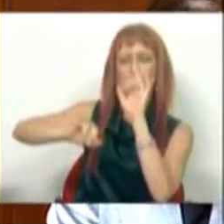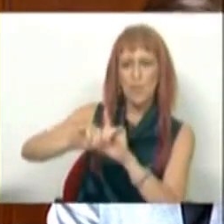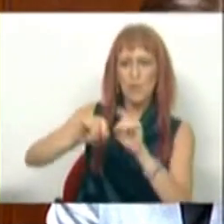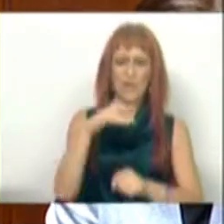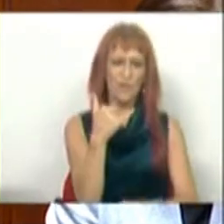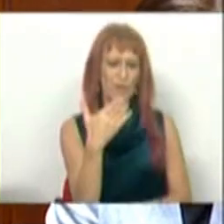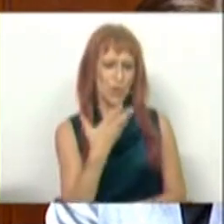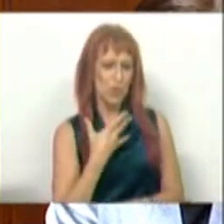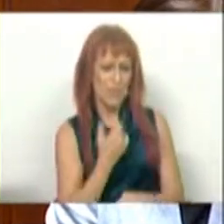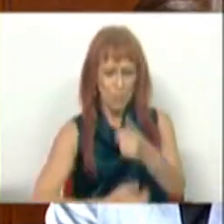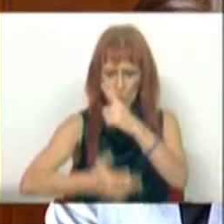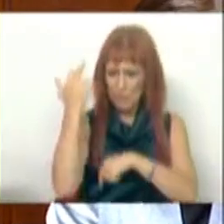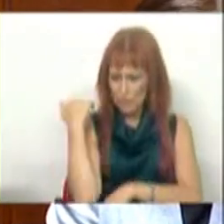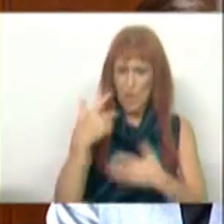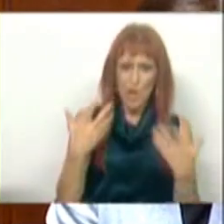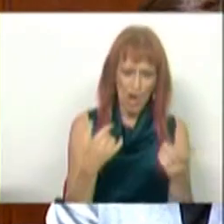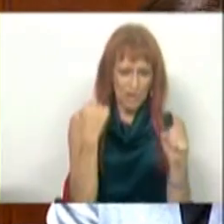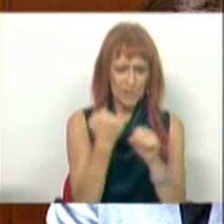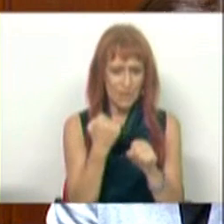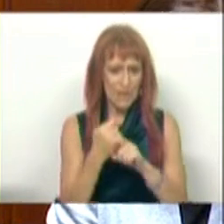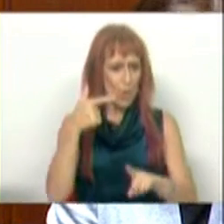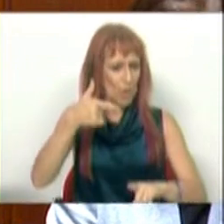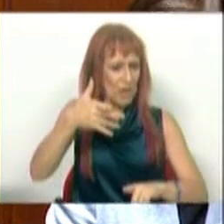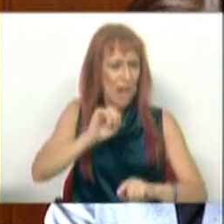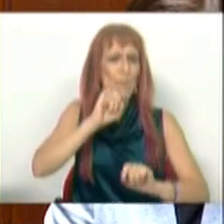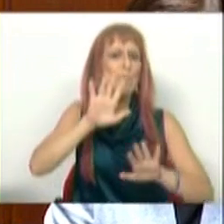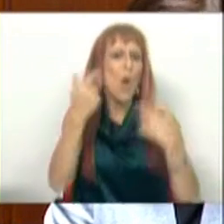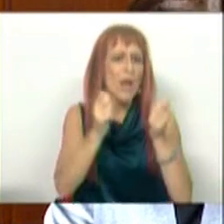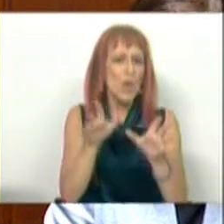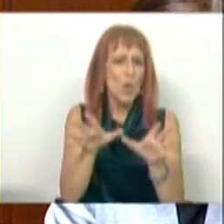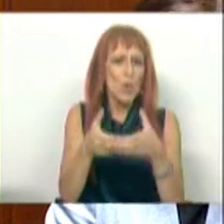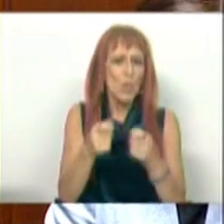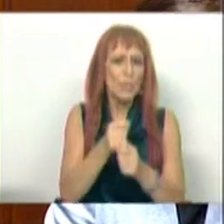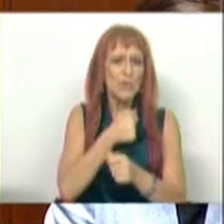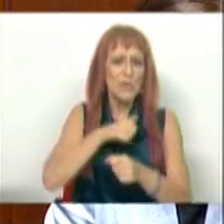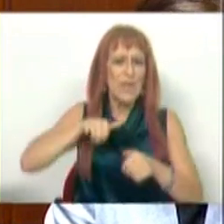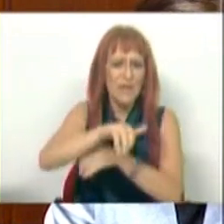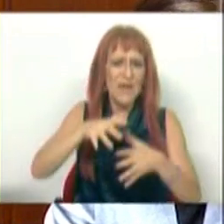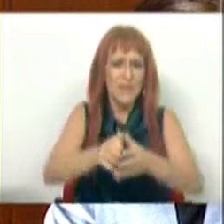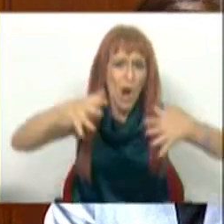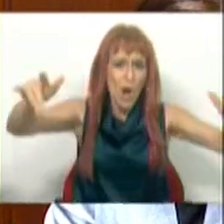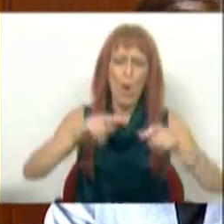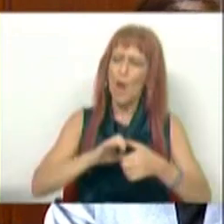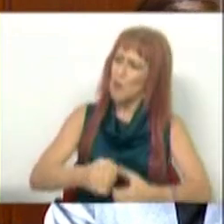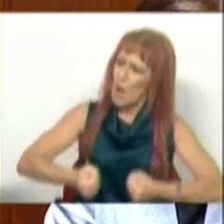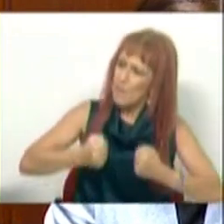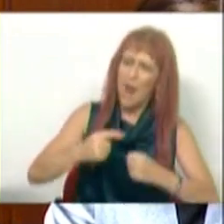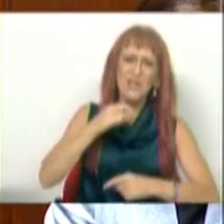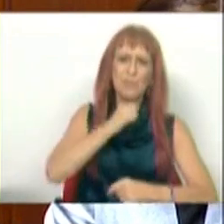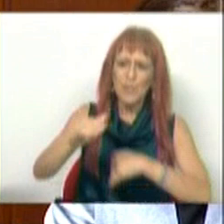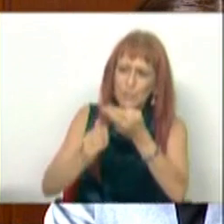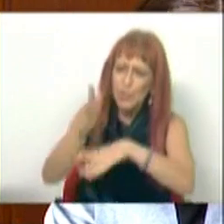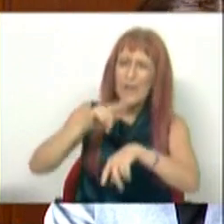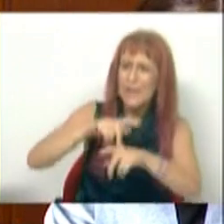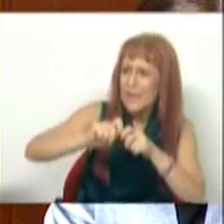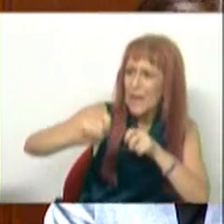em 21 de dezembro do ano passado, estamos a trabalhar para que a TAP possa estar num grande grupo de aviação, porque é a forma mais sólida para a sua viabilização